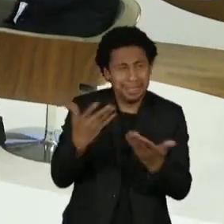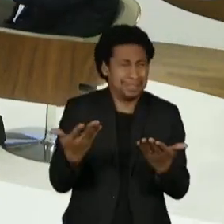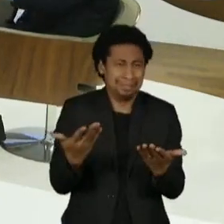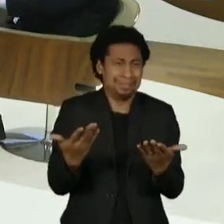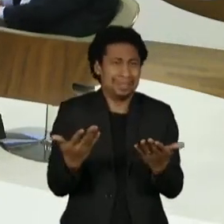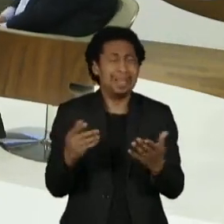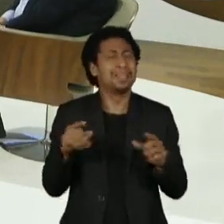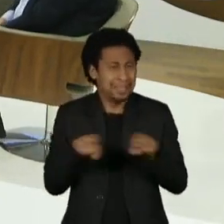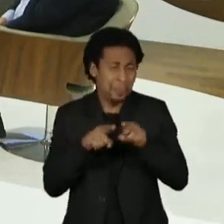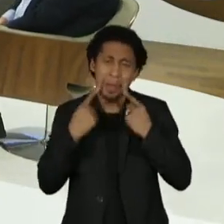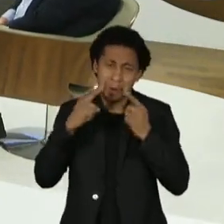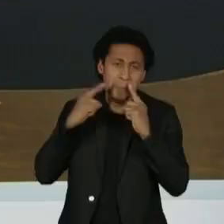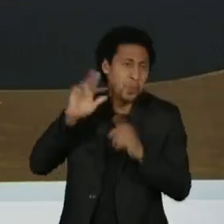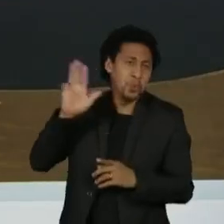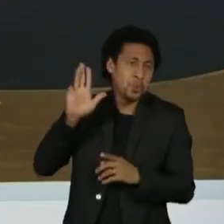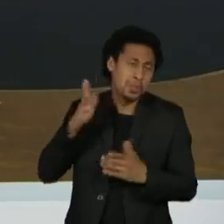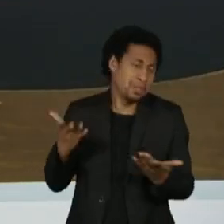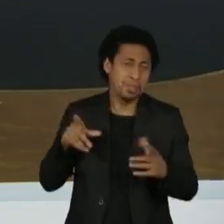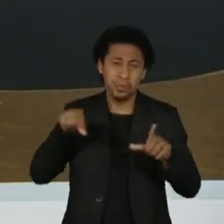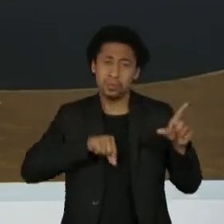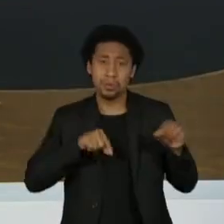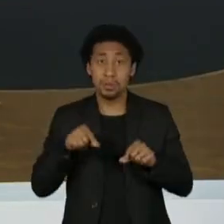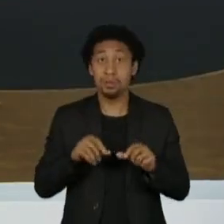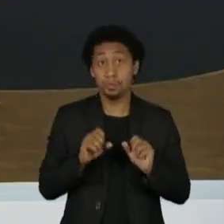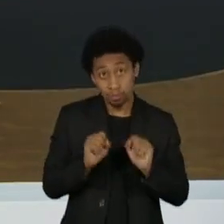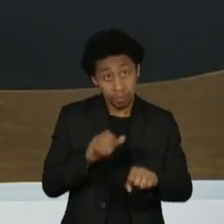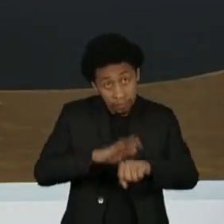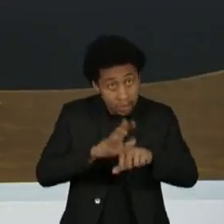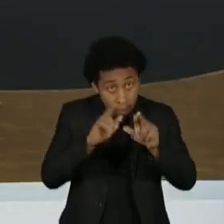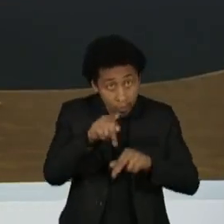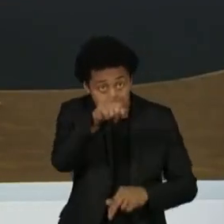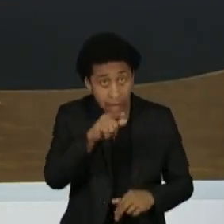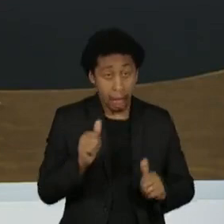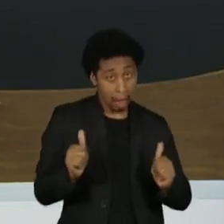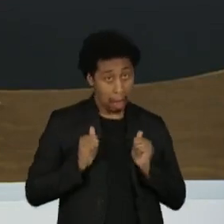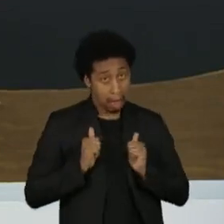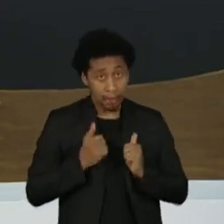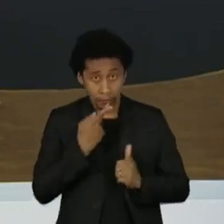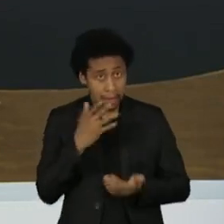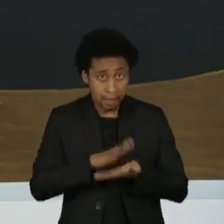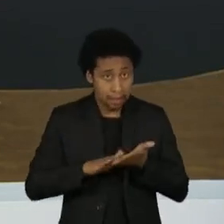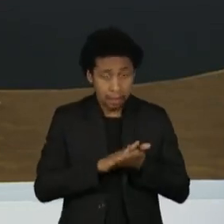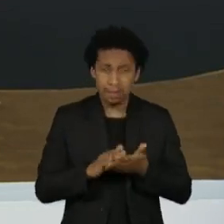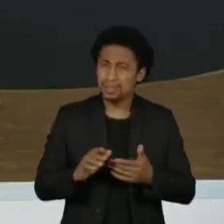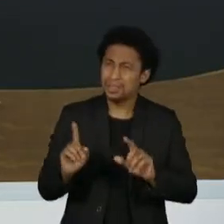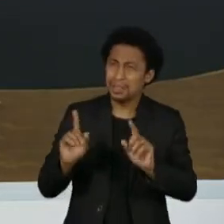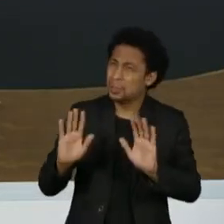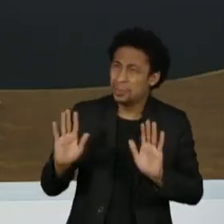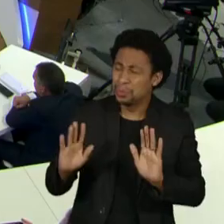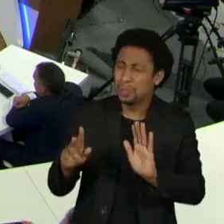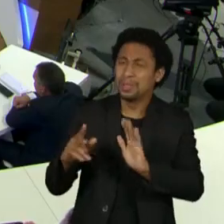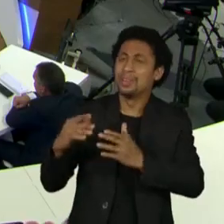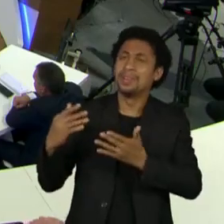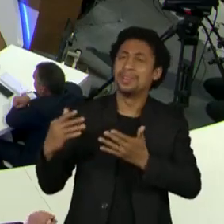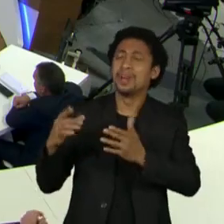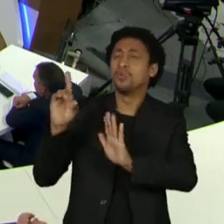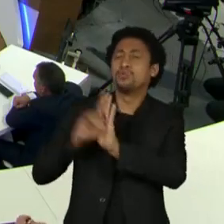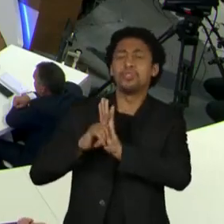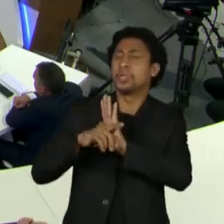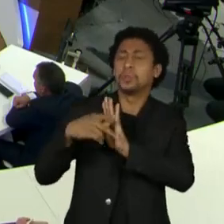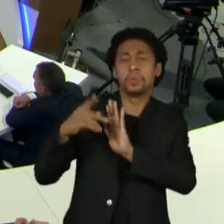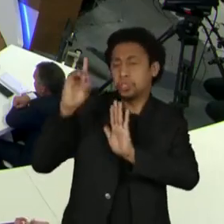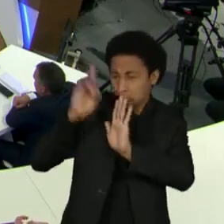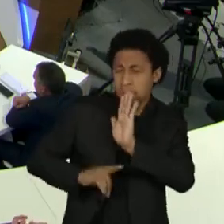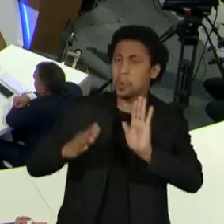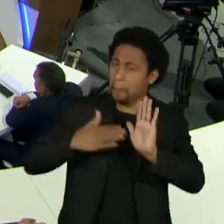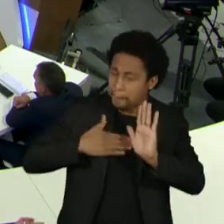então ele fez da opção dele. Devia ter feito que nem o senhor, talvez? Não, acho que pode, é um direito do cidadão não declarar o voto. O que